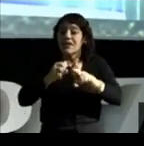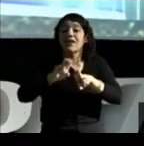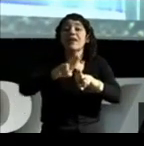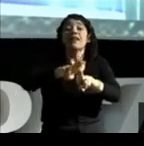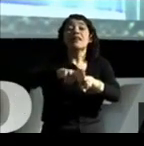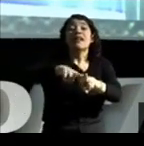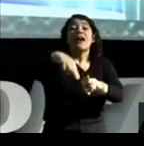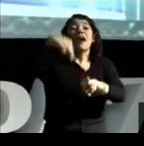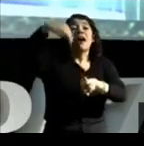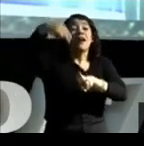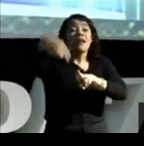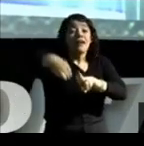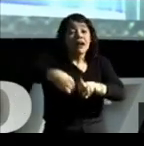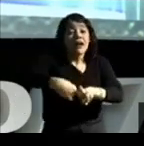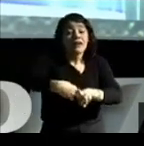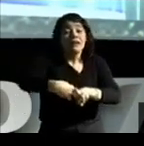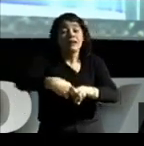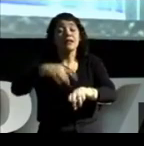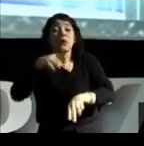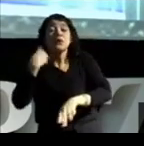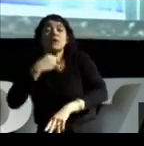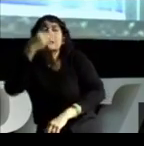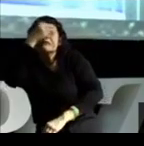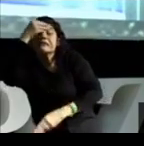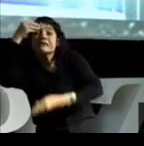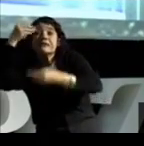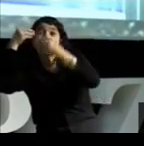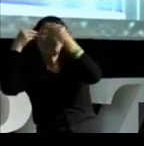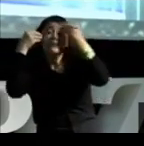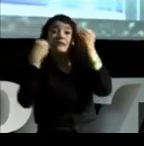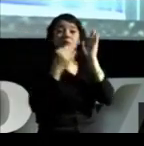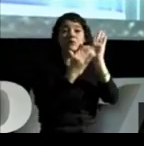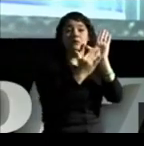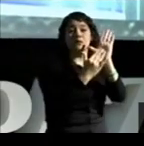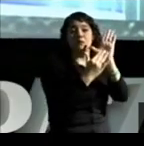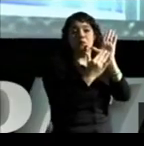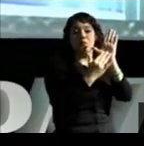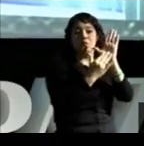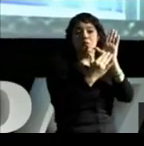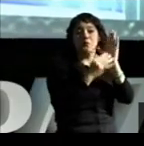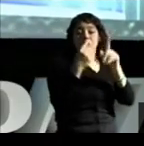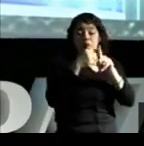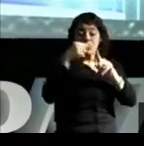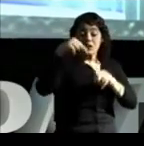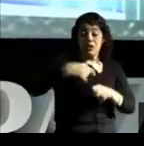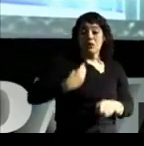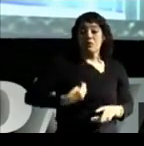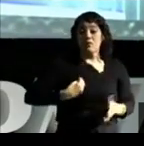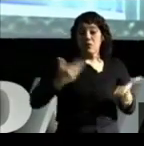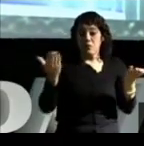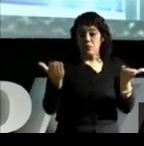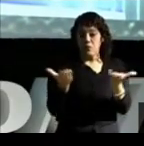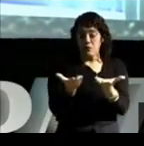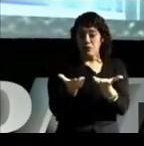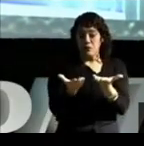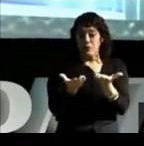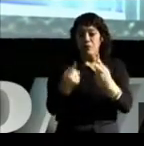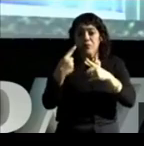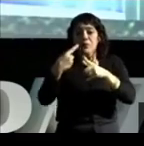esquecemos dos propósitos que aqui nos trouxeram. Porque